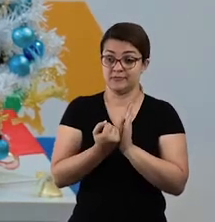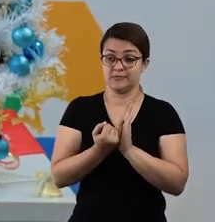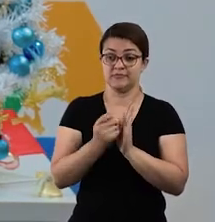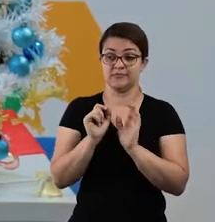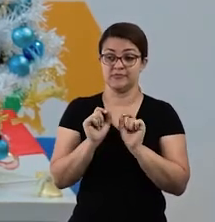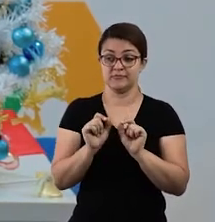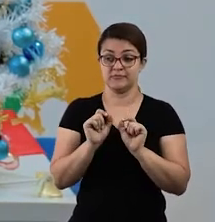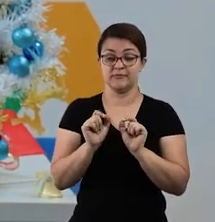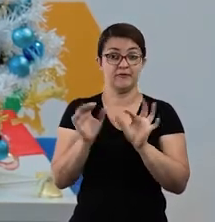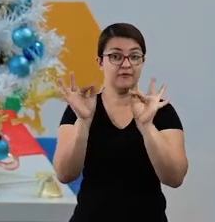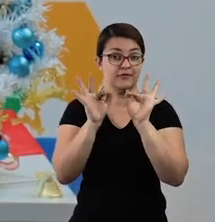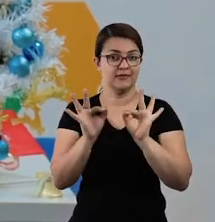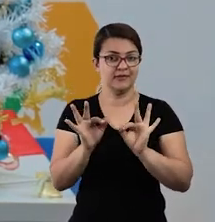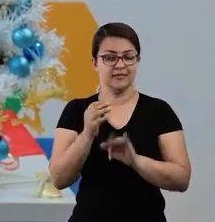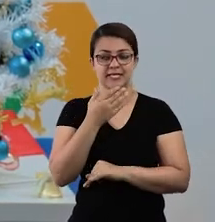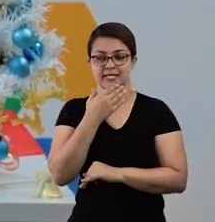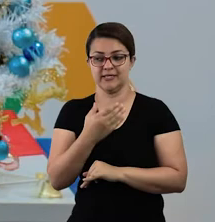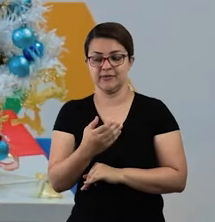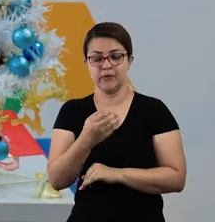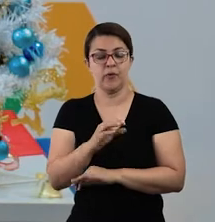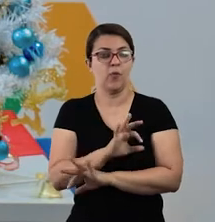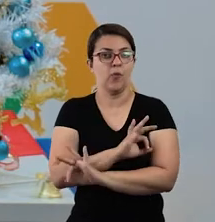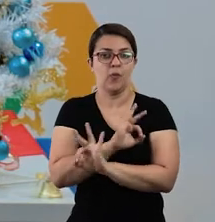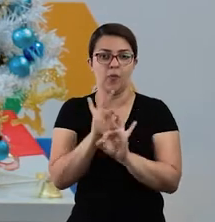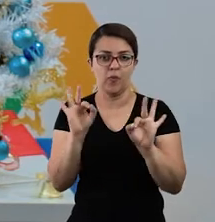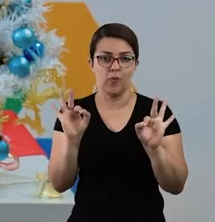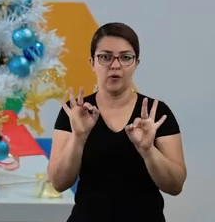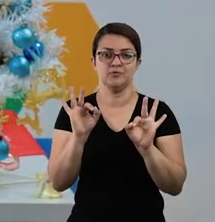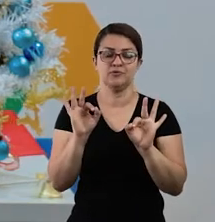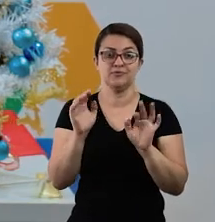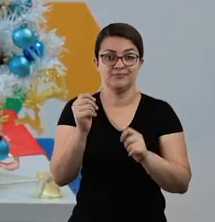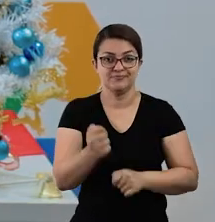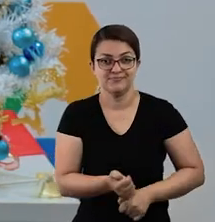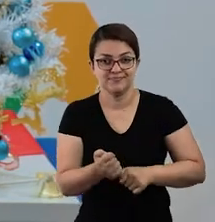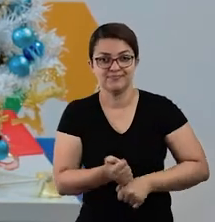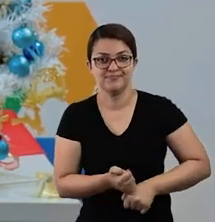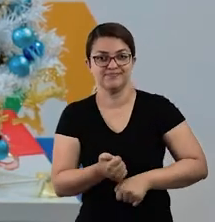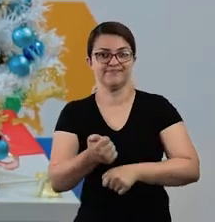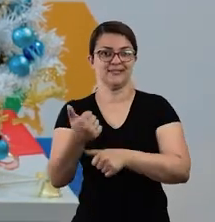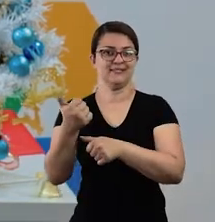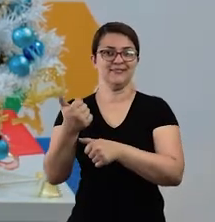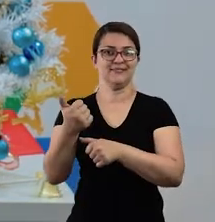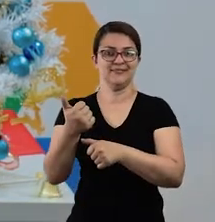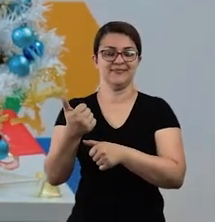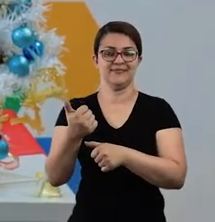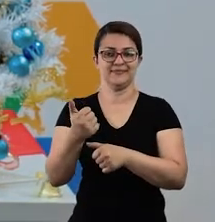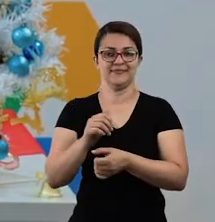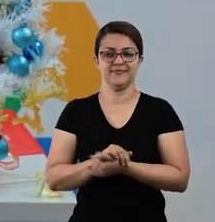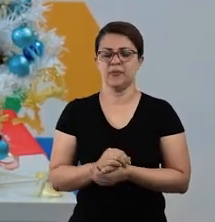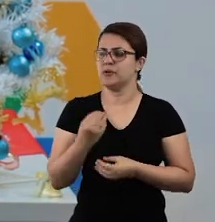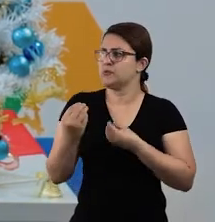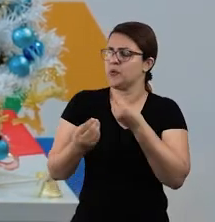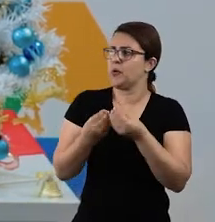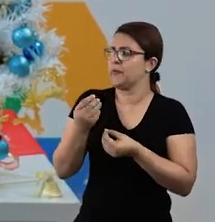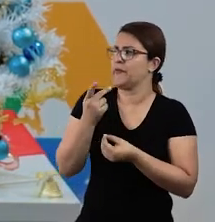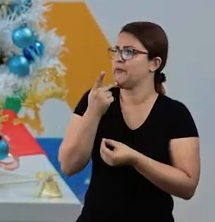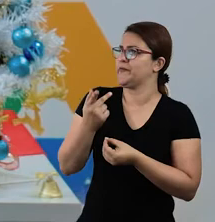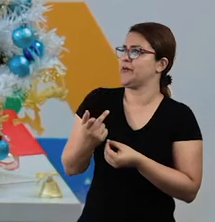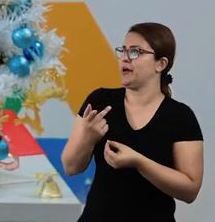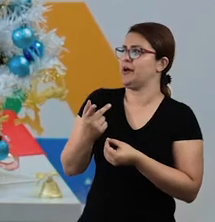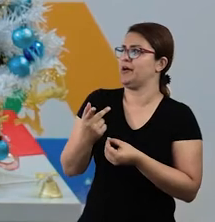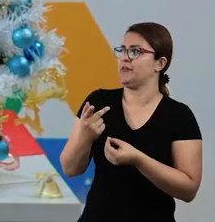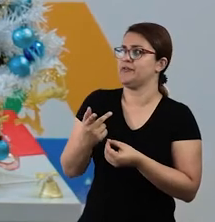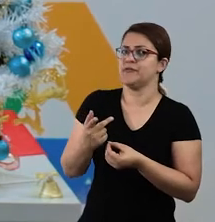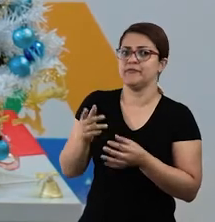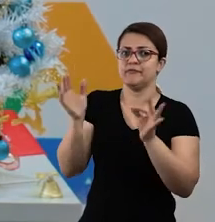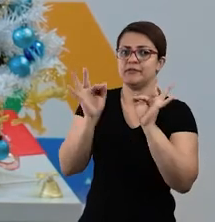and Happy New Year, Feliz Natal e um ótimo ano novo. Professora, mas e como eu falo Feliz Natal se eu não